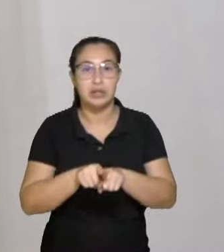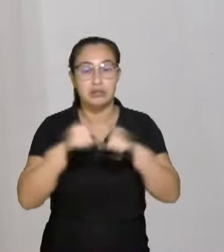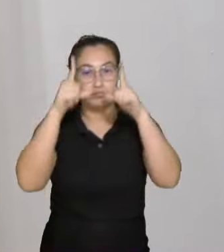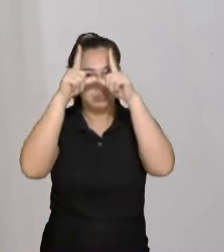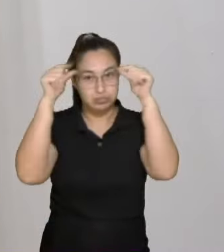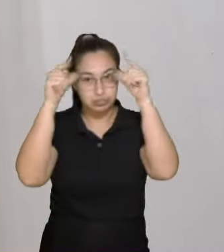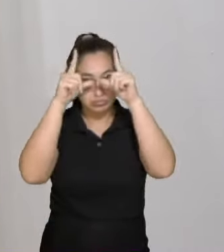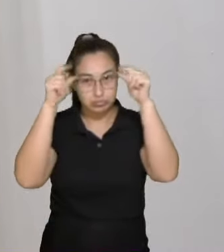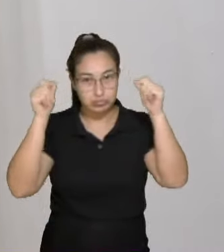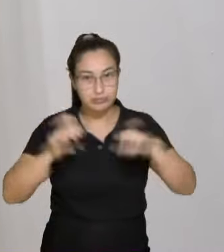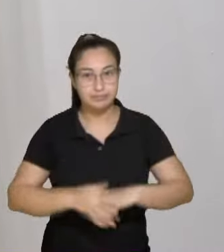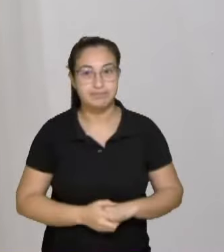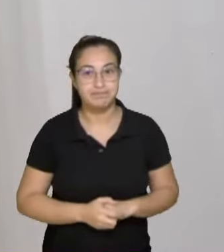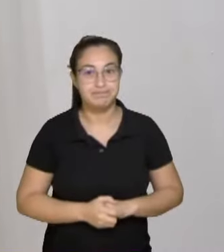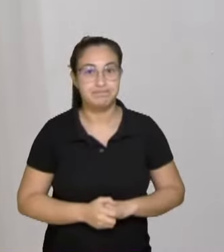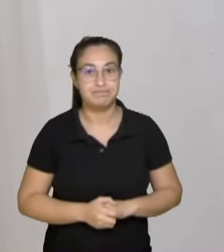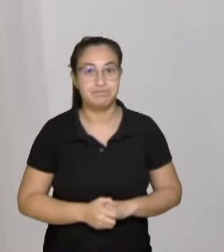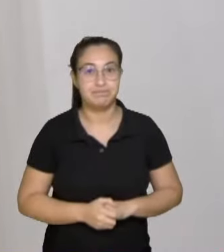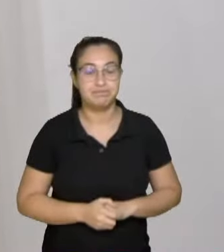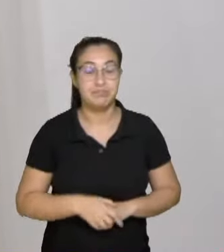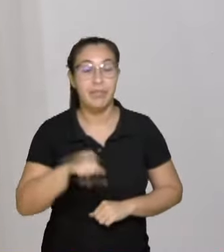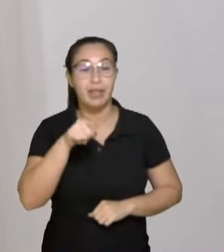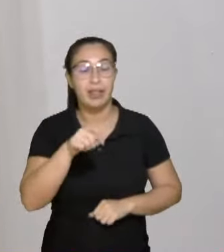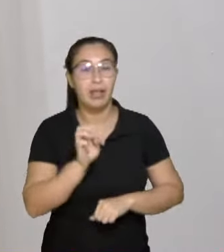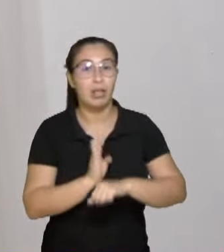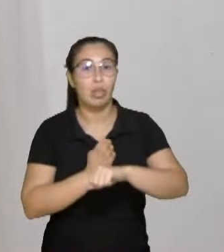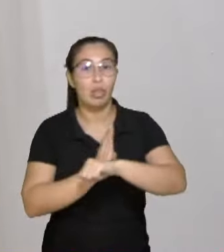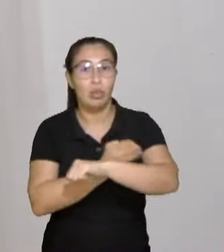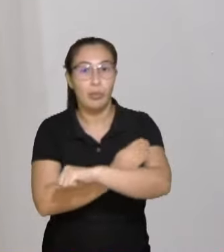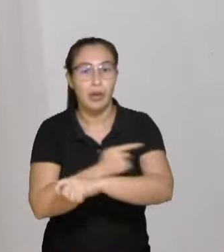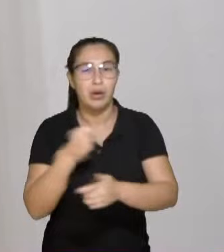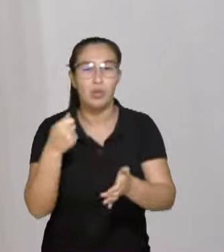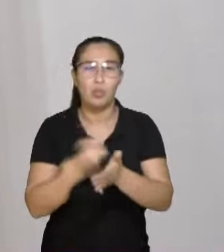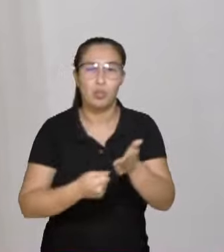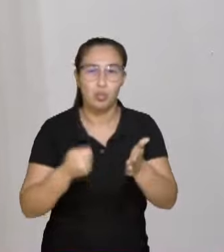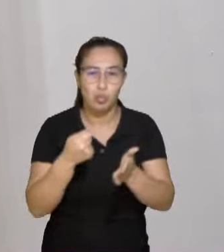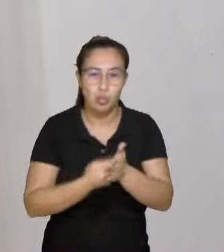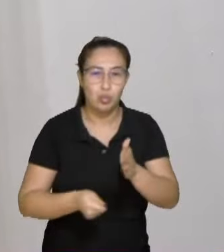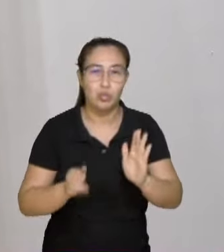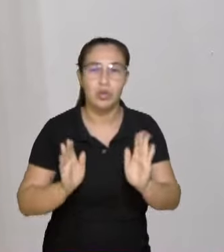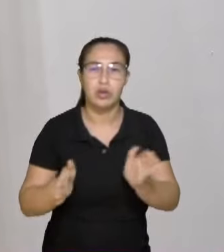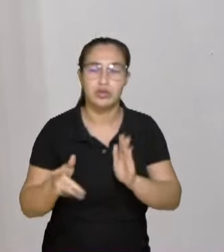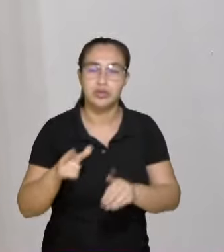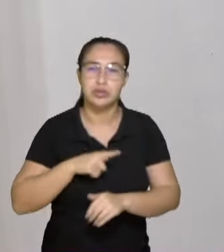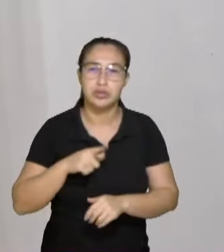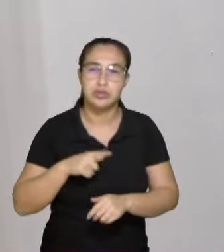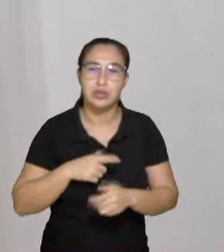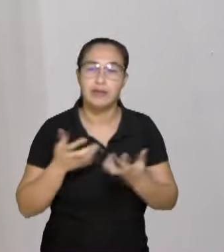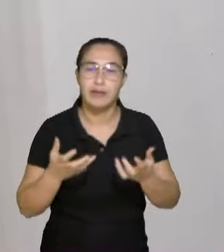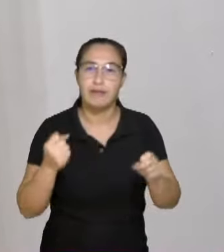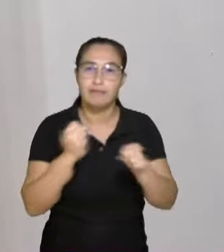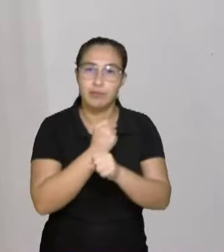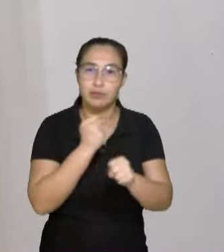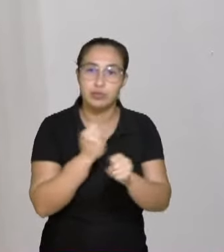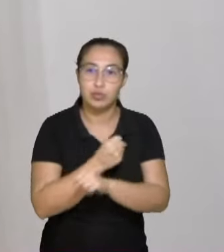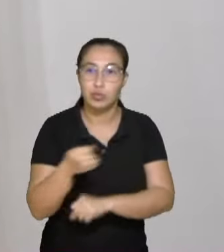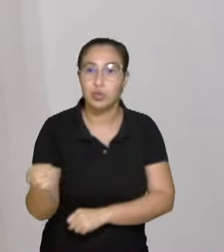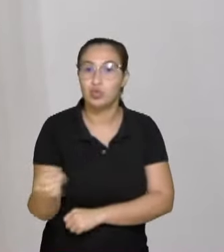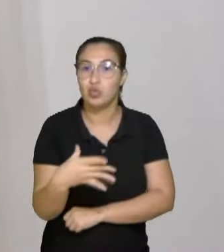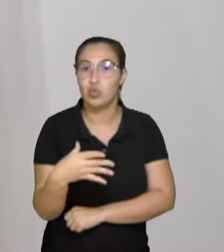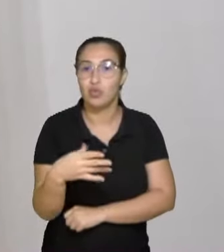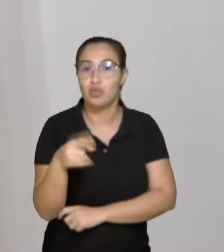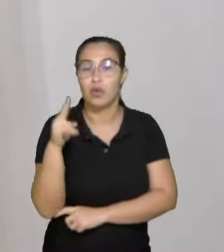na cidade de Tubarão, que luta há um bom tempo para a construção de uma nova emergência